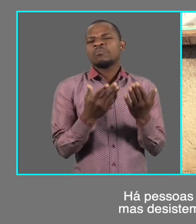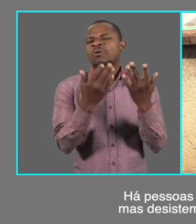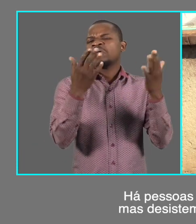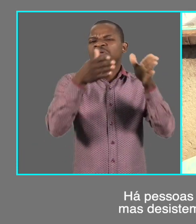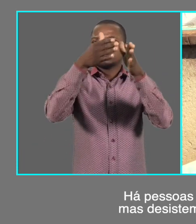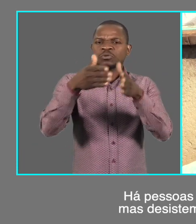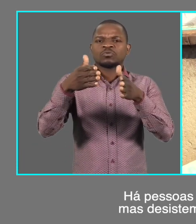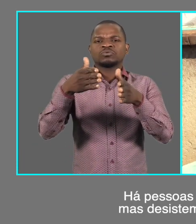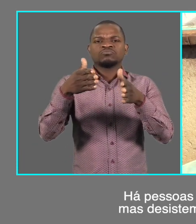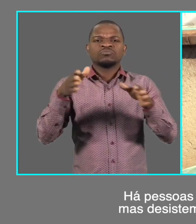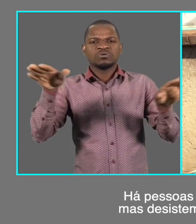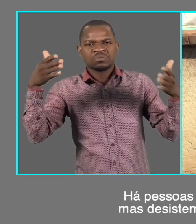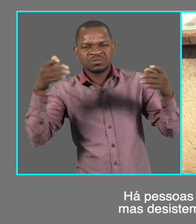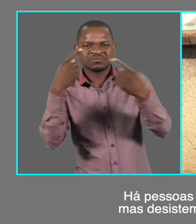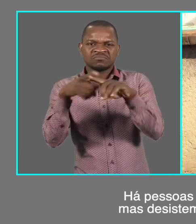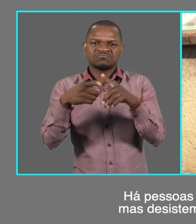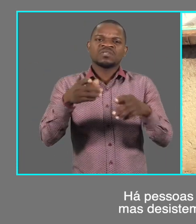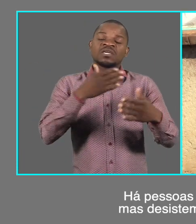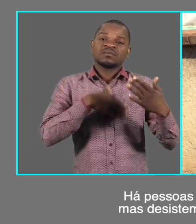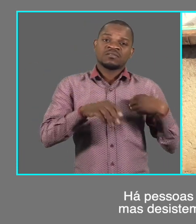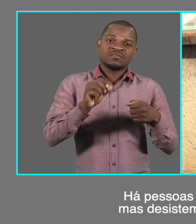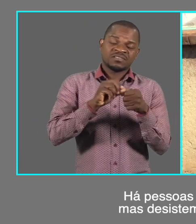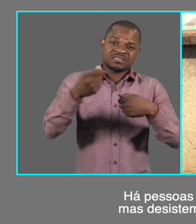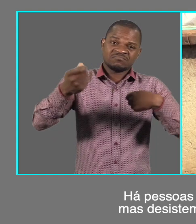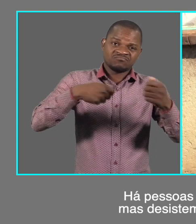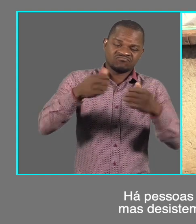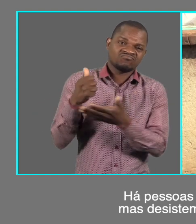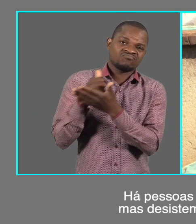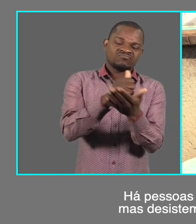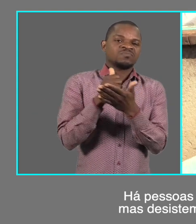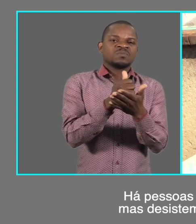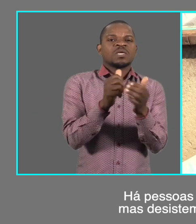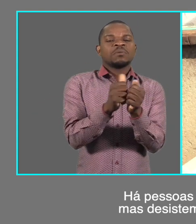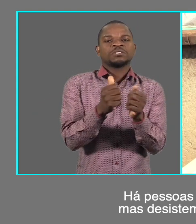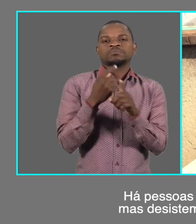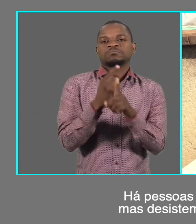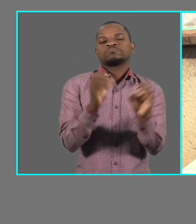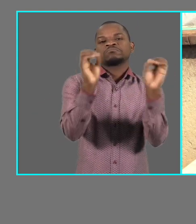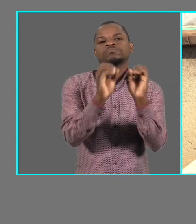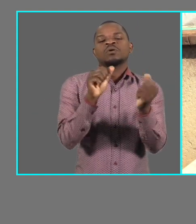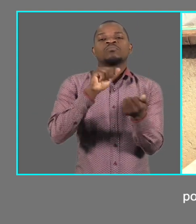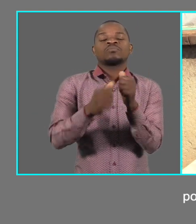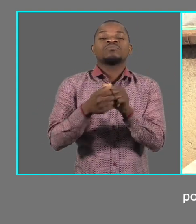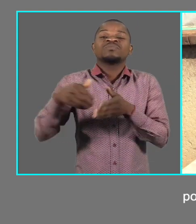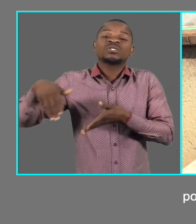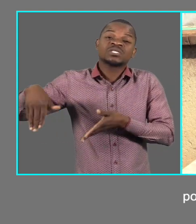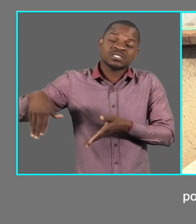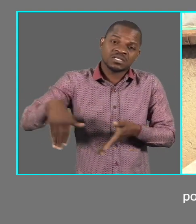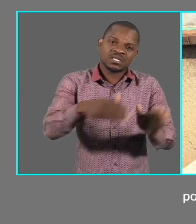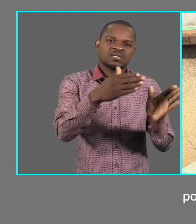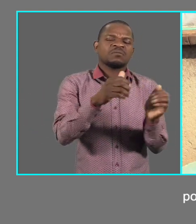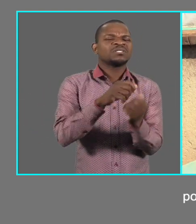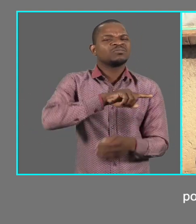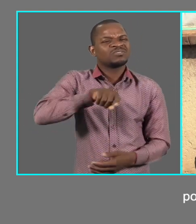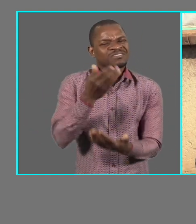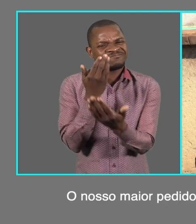Há pessoas com vontade de investir aqui, mas desistem devido ao estado da estrada, pois danifica